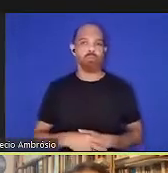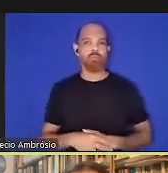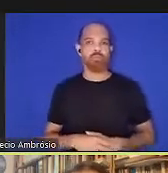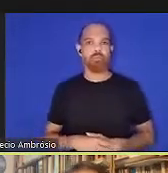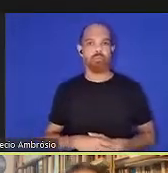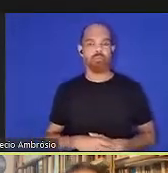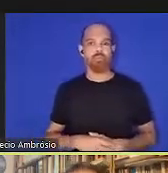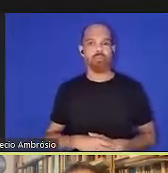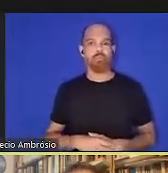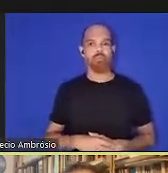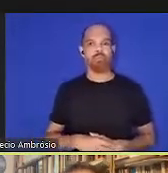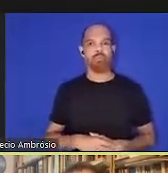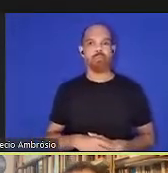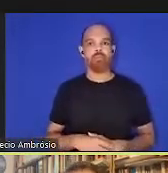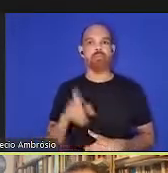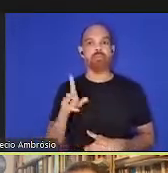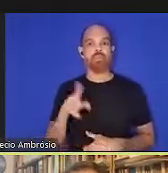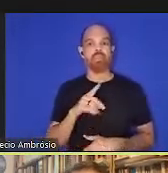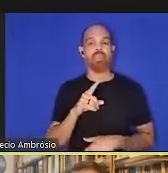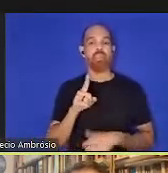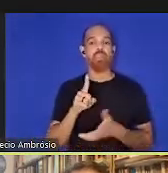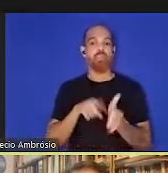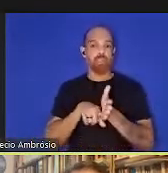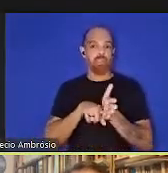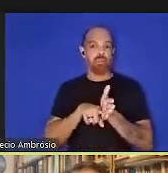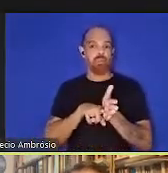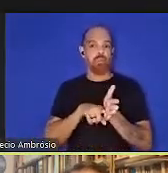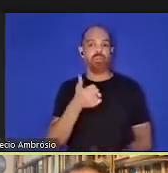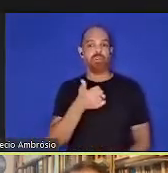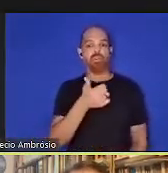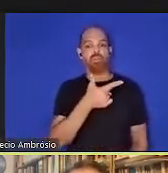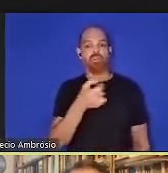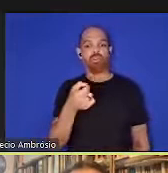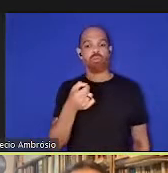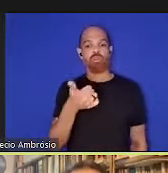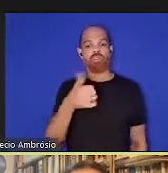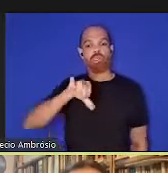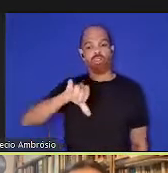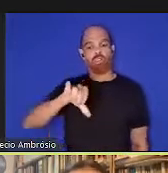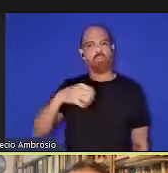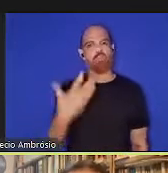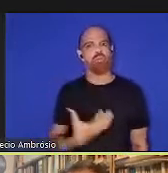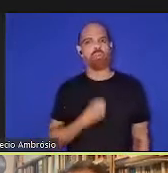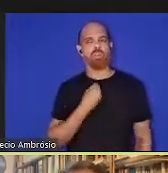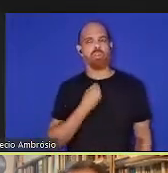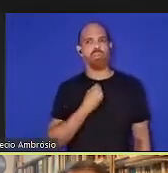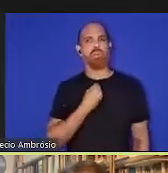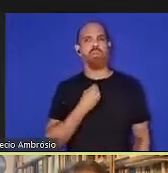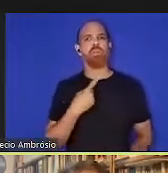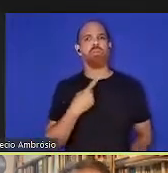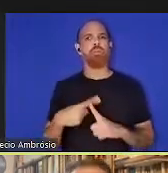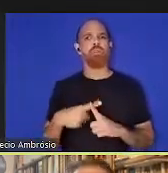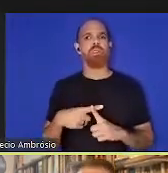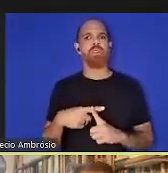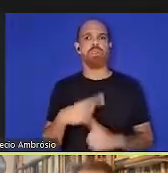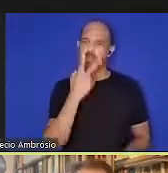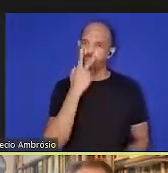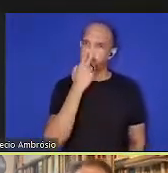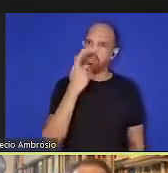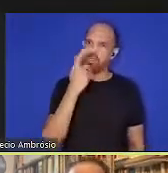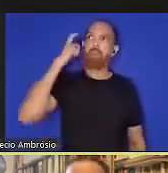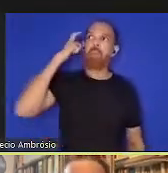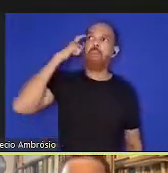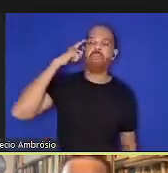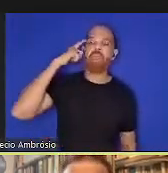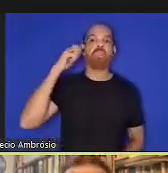Esse é o reporte de 2019 e nós ficamos surpresos porque nós estávamos repensando